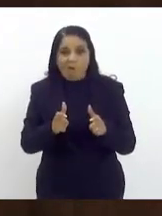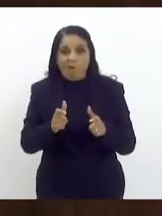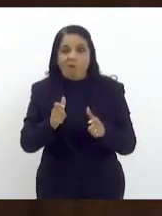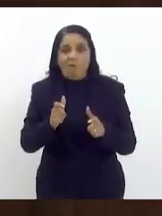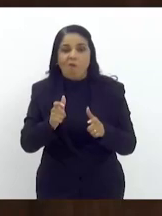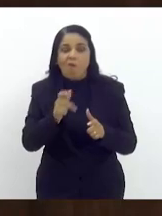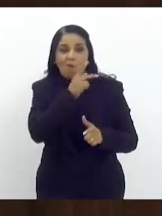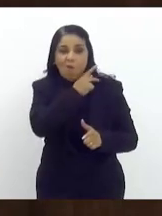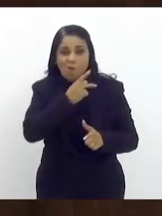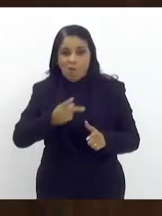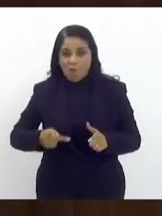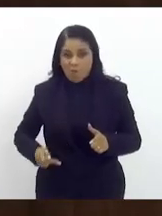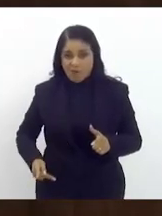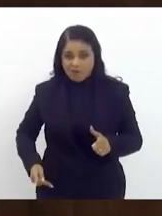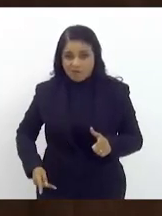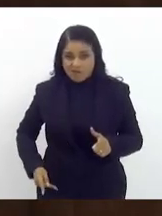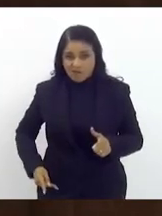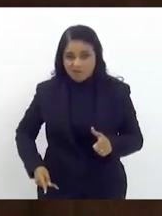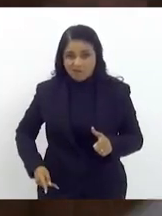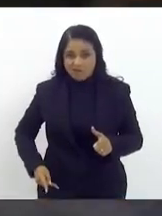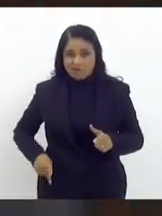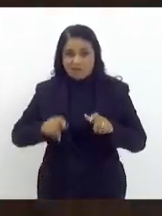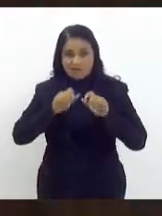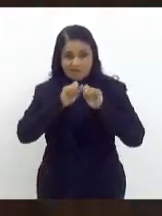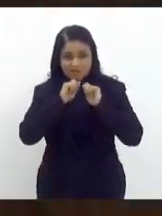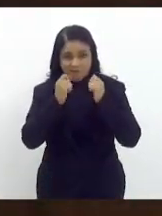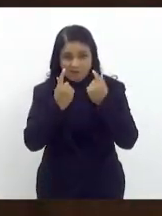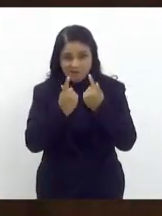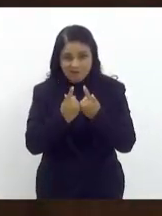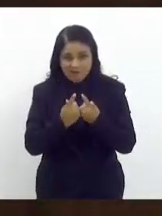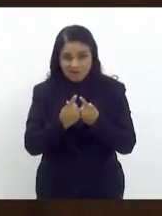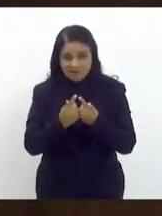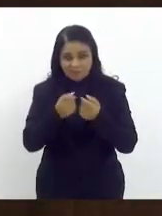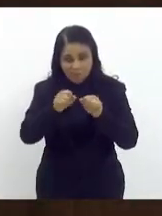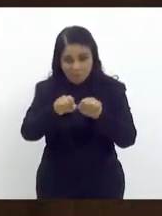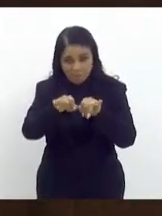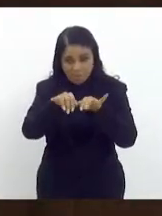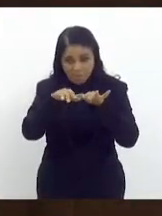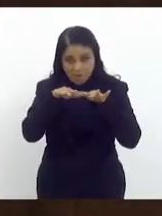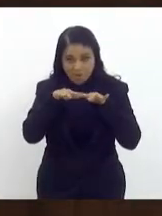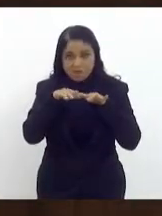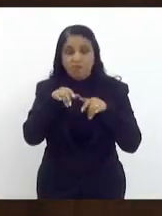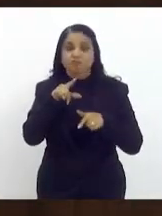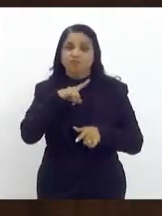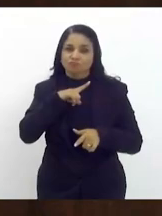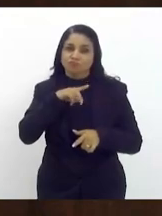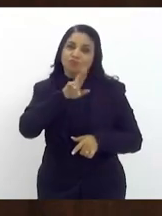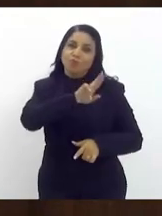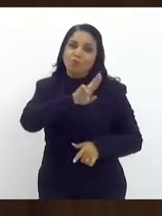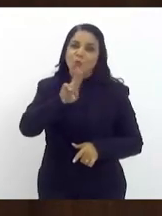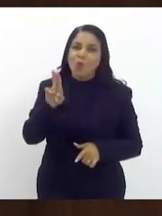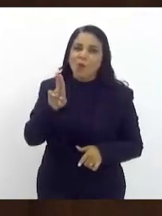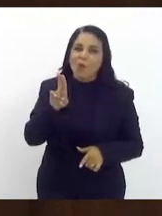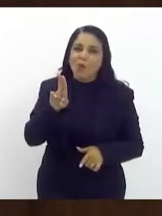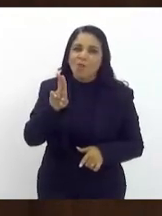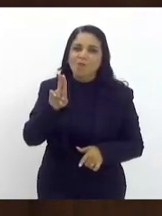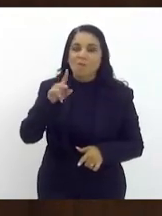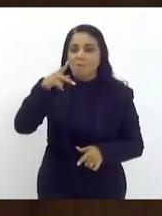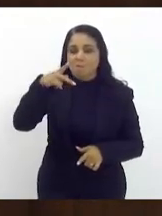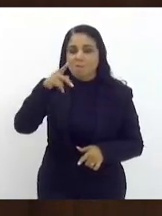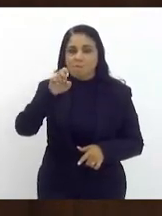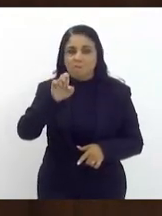presidente da casa, na presidência das sessões, tinha exatamente o nome de Pedro